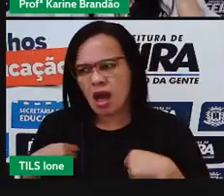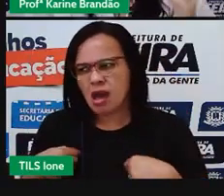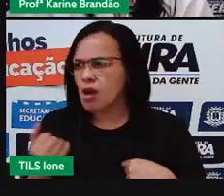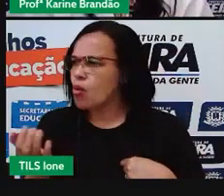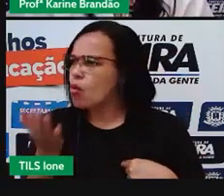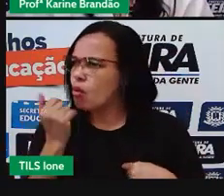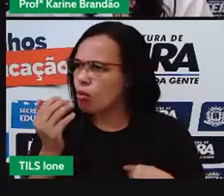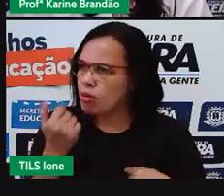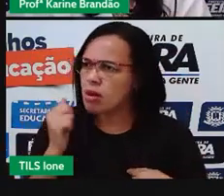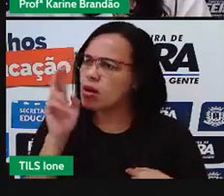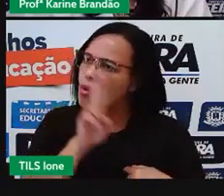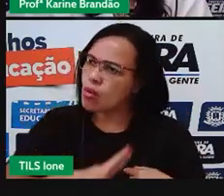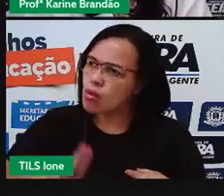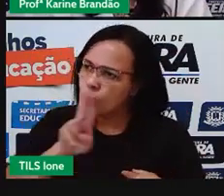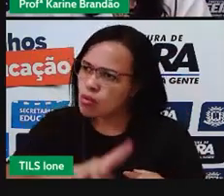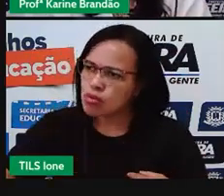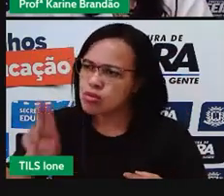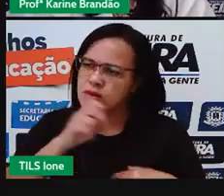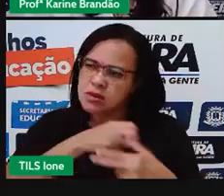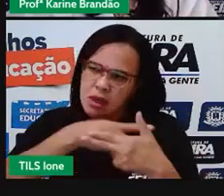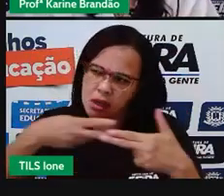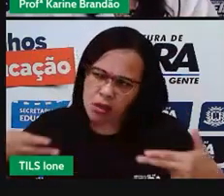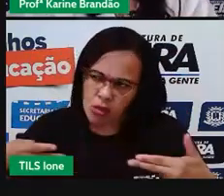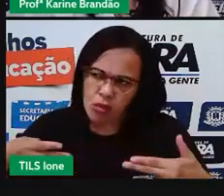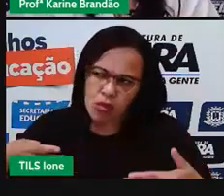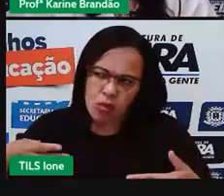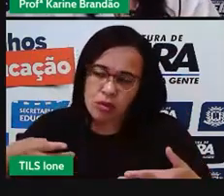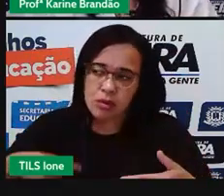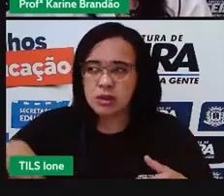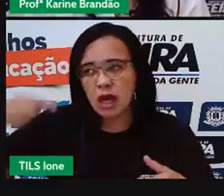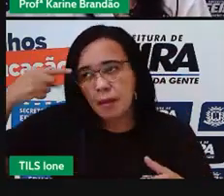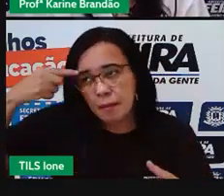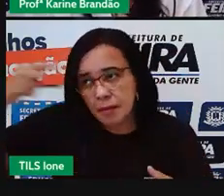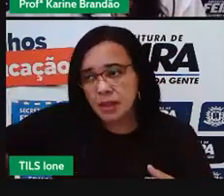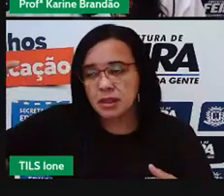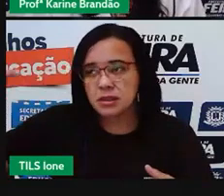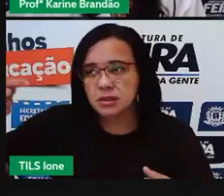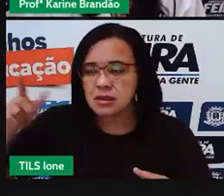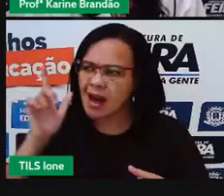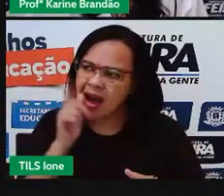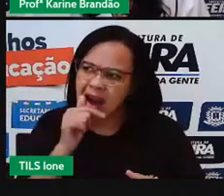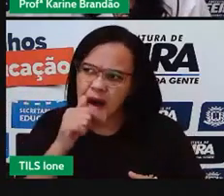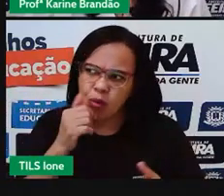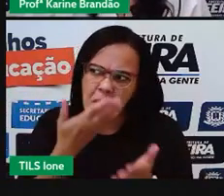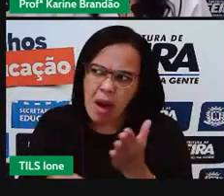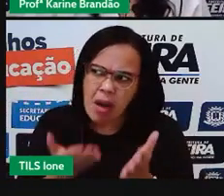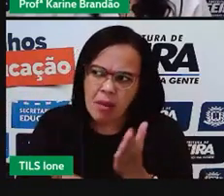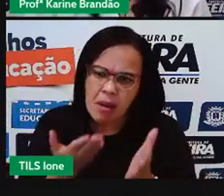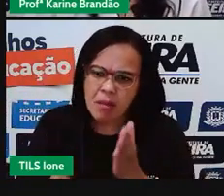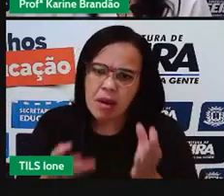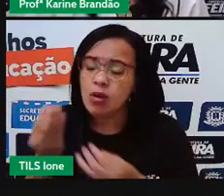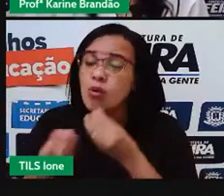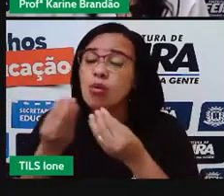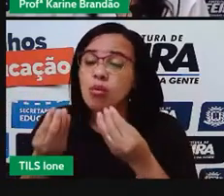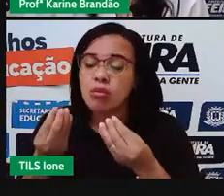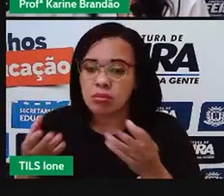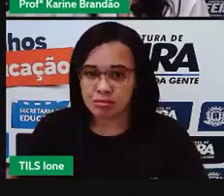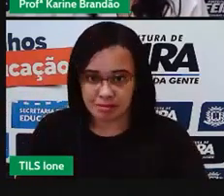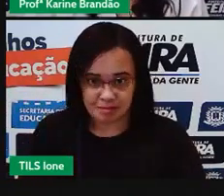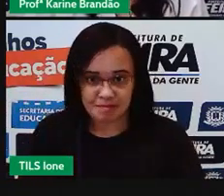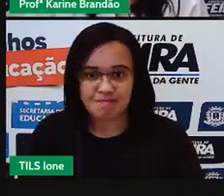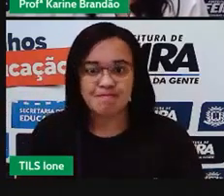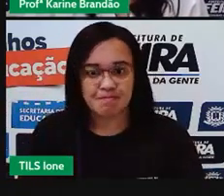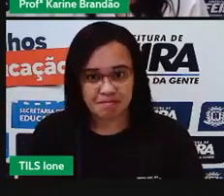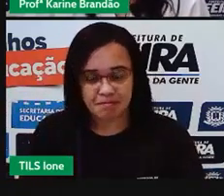de água está sendo gasta para ser feito, para ser produzido aquele alimento. Porque, olhe bem, um quilo de